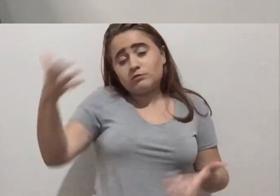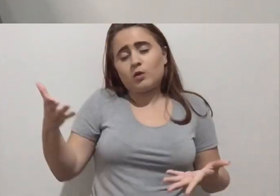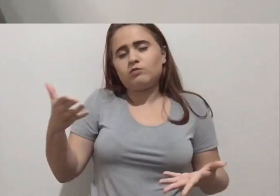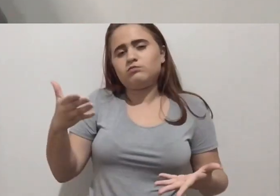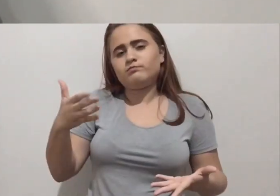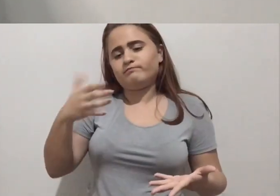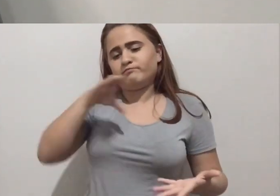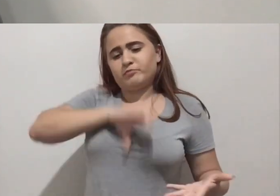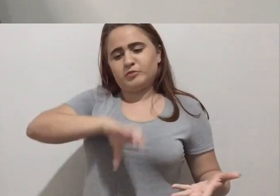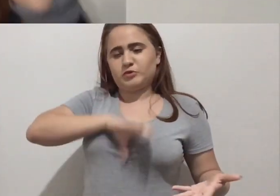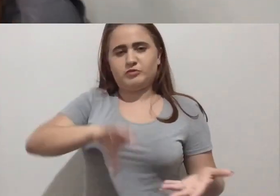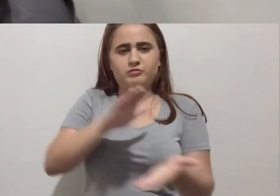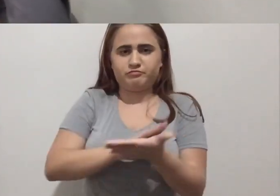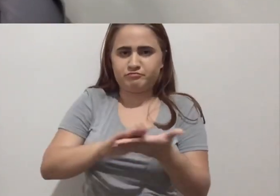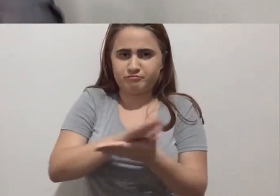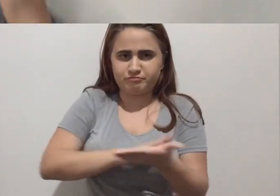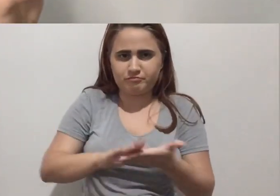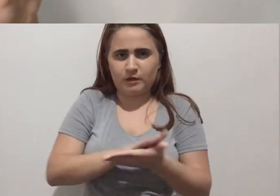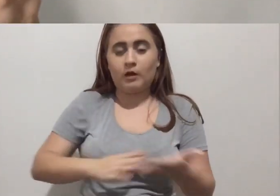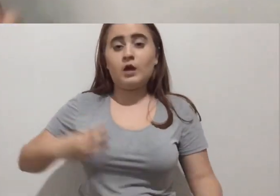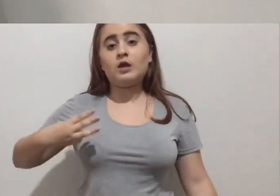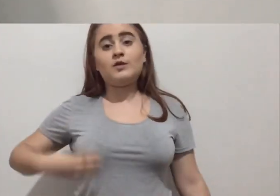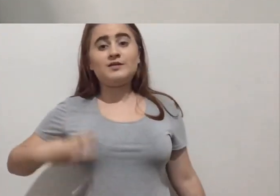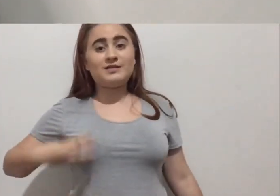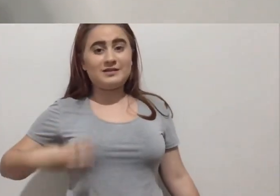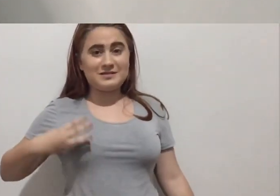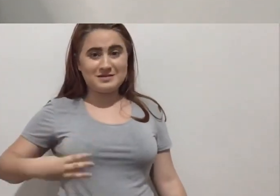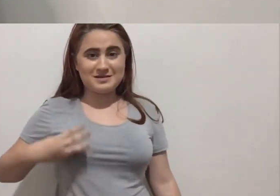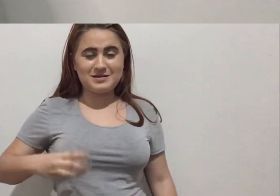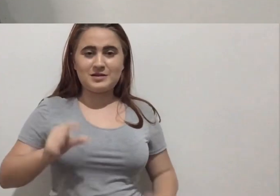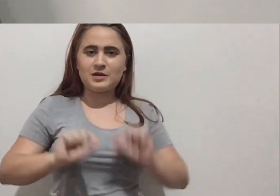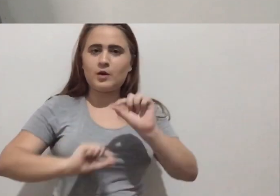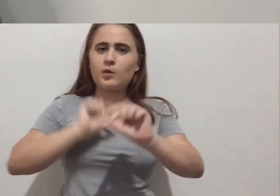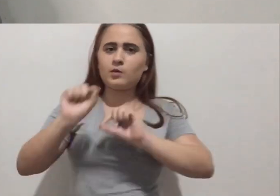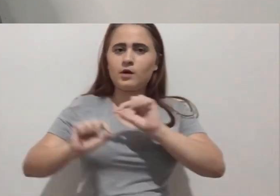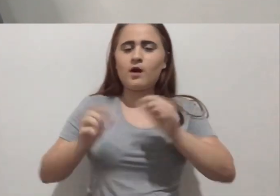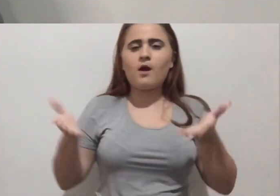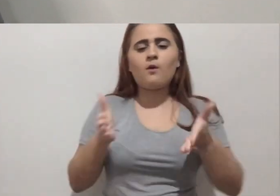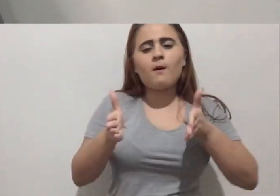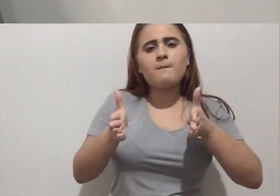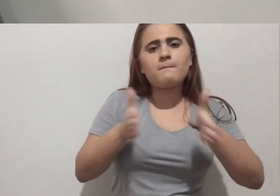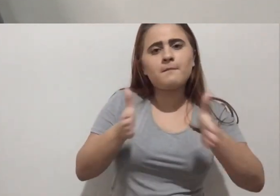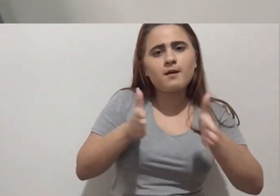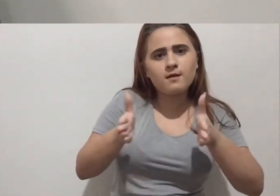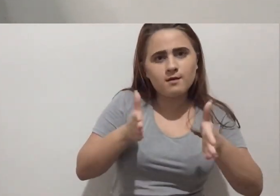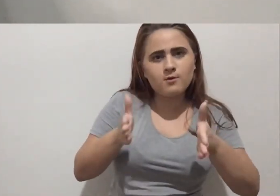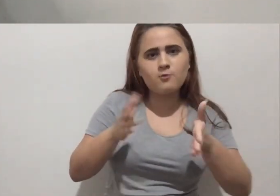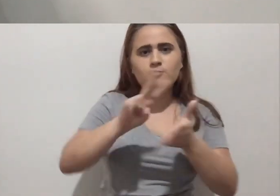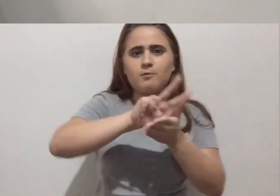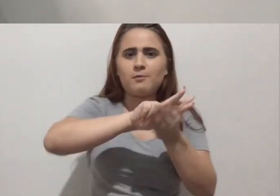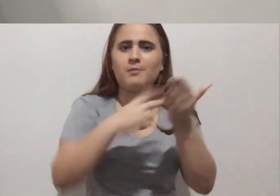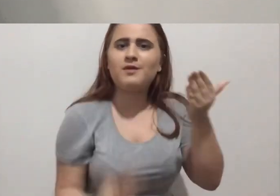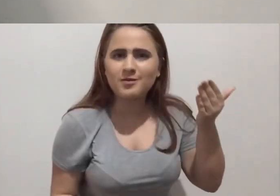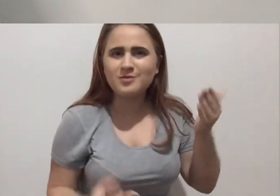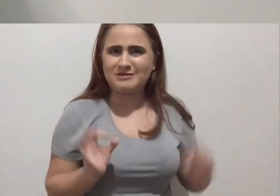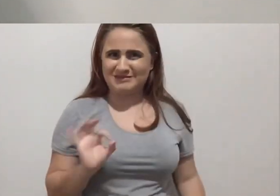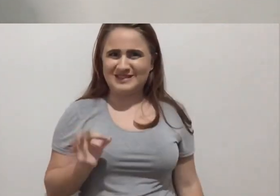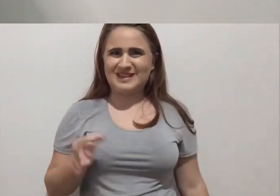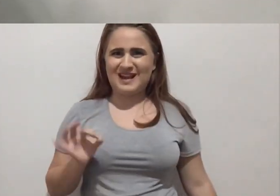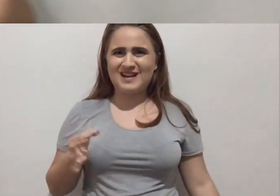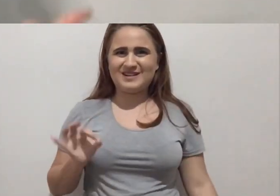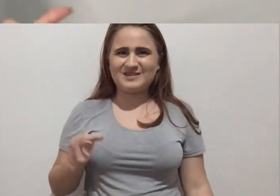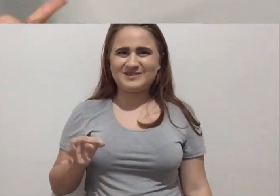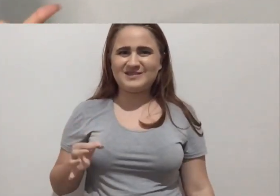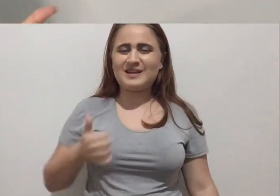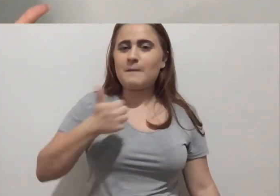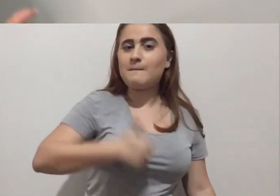não sabem a língua portuguesa. E o terceiro é que nós vivemos na época do bilinguismo, certo? Que